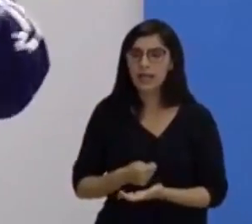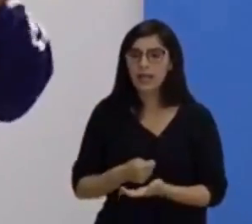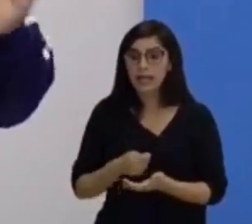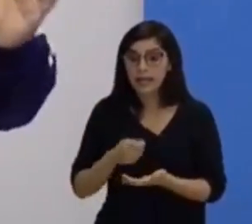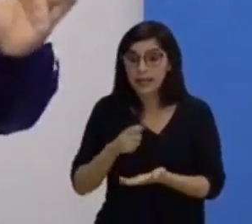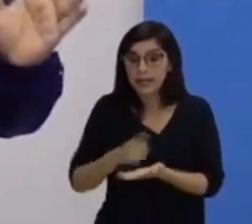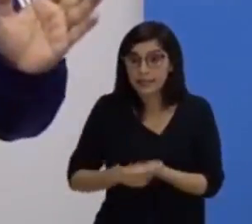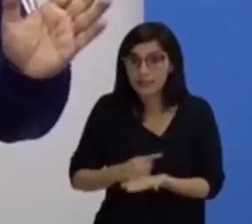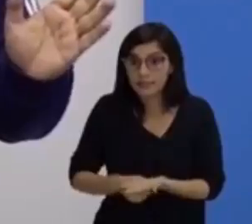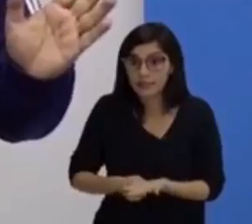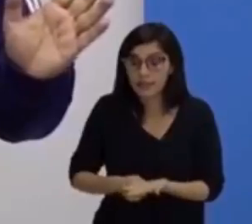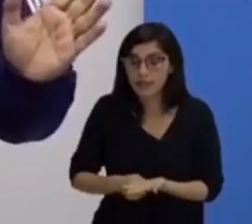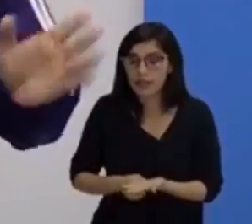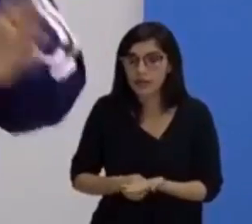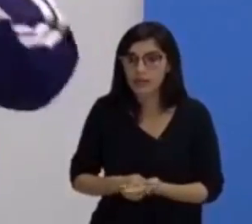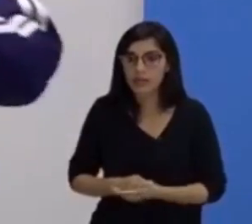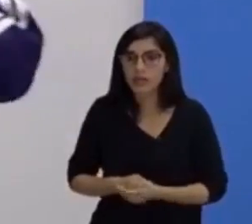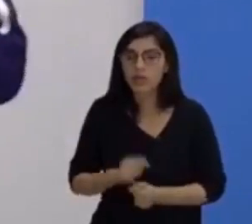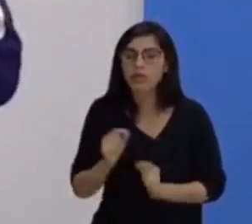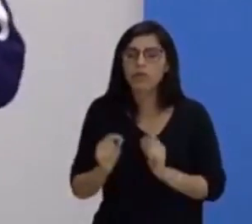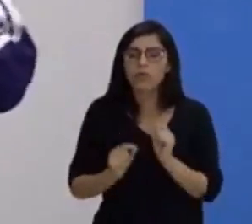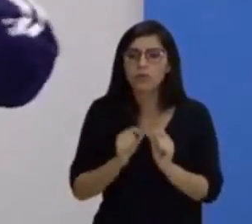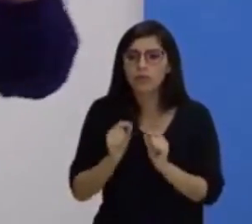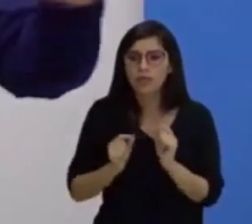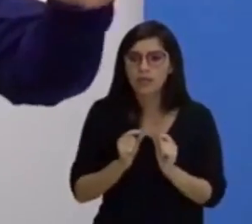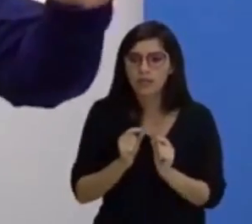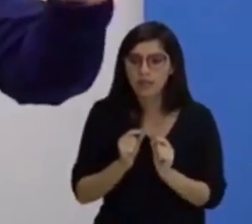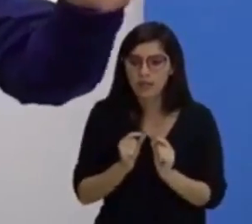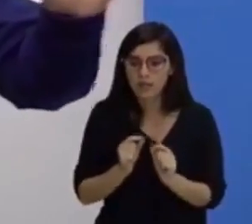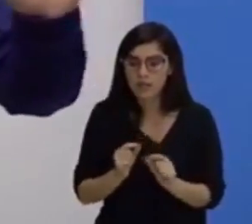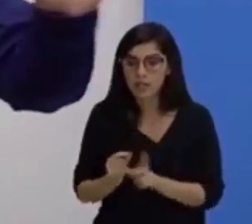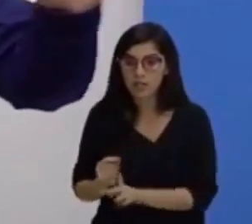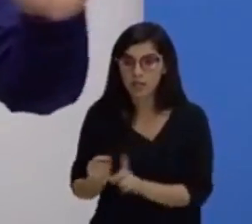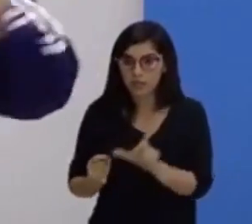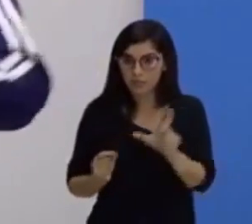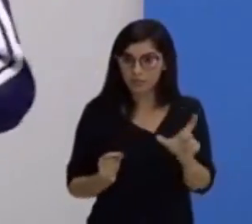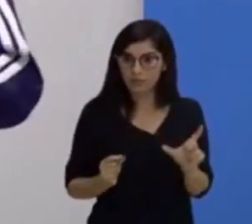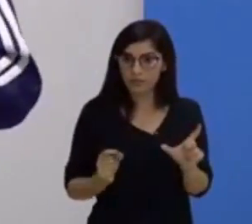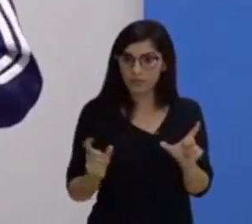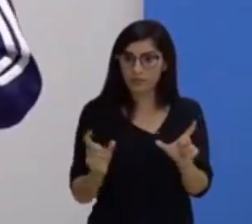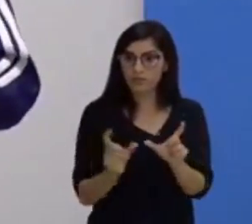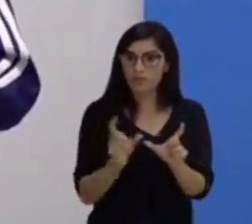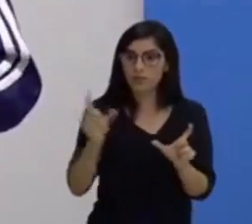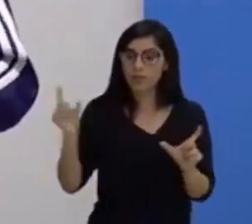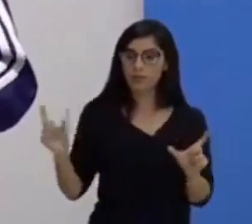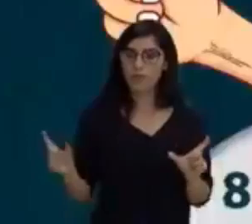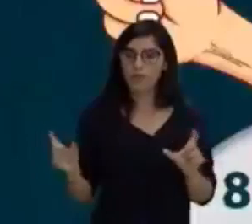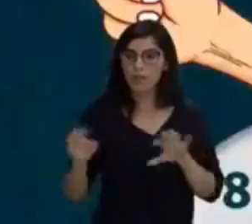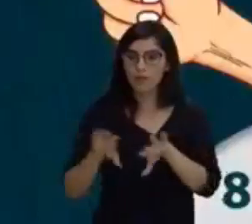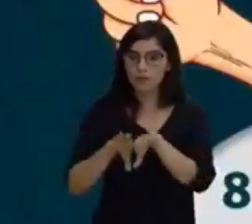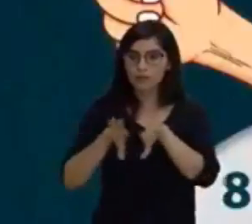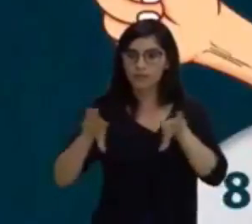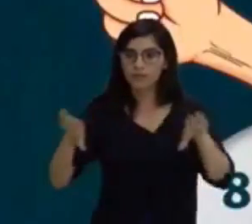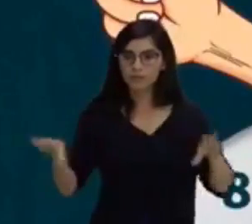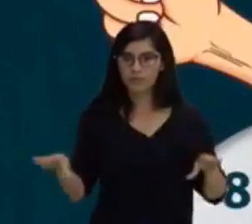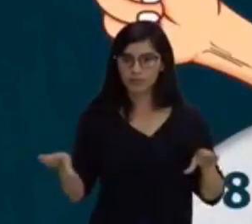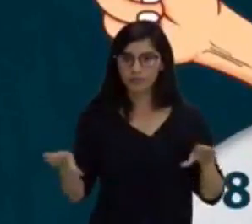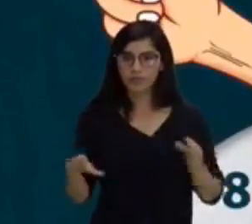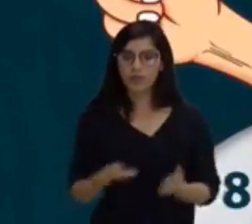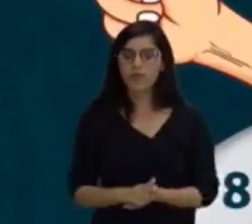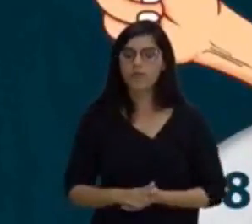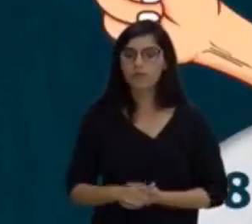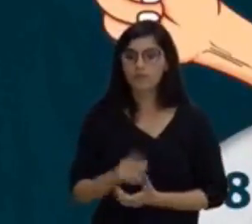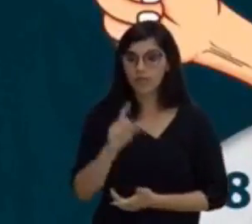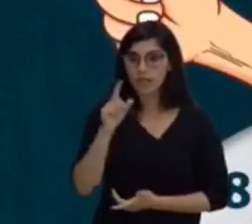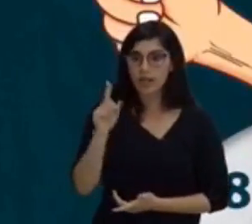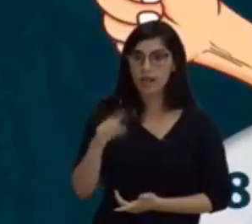consegue. O que são capacidades motores e o que é habilidade? Você já conseguiu separar aí? Então vamos para a tela, vamos ver se você acertou.